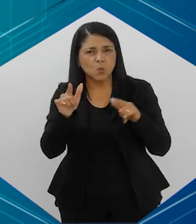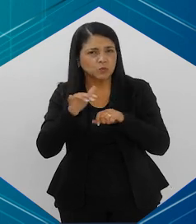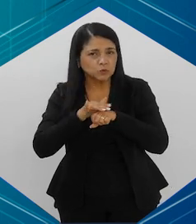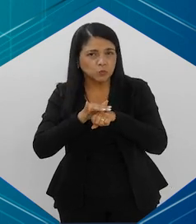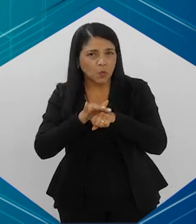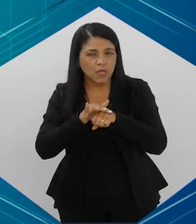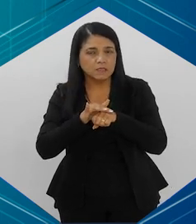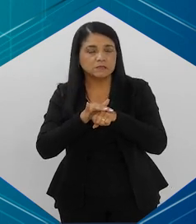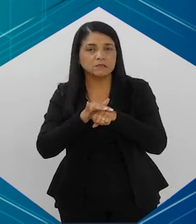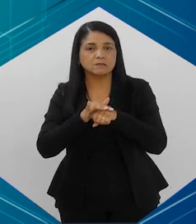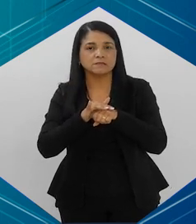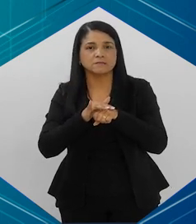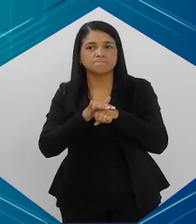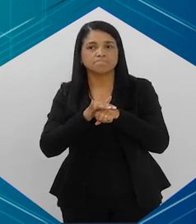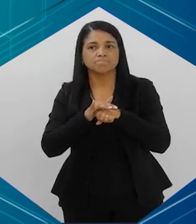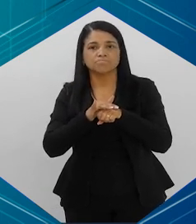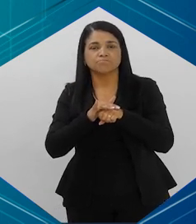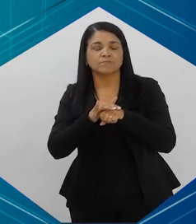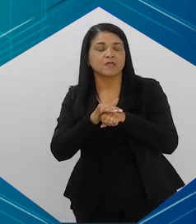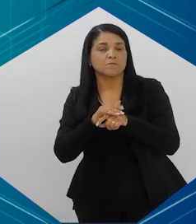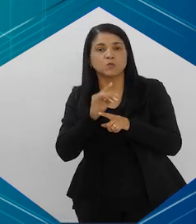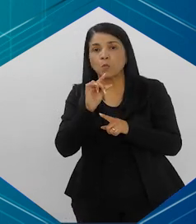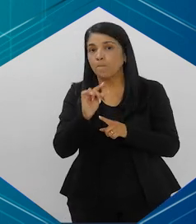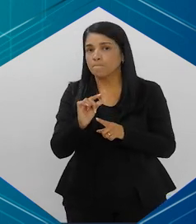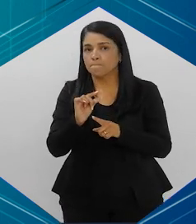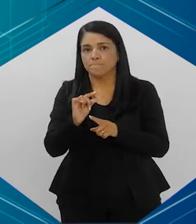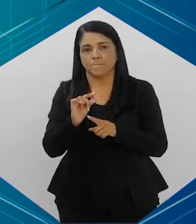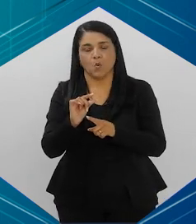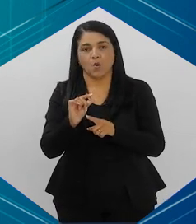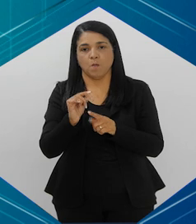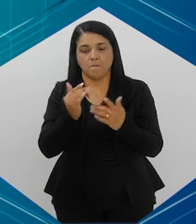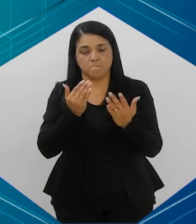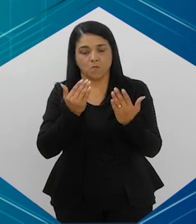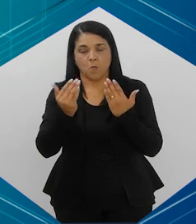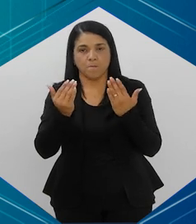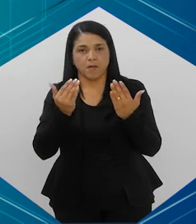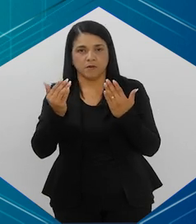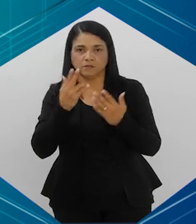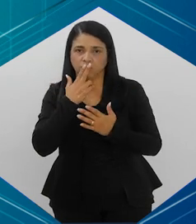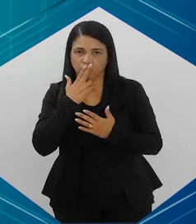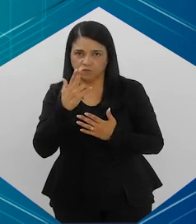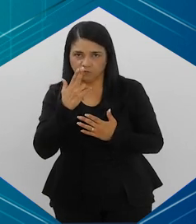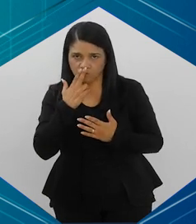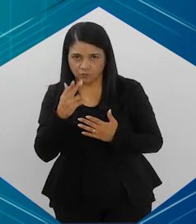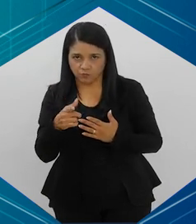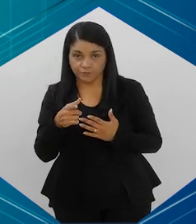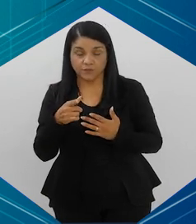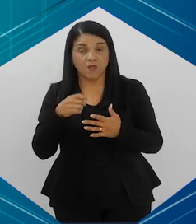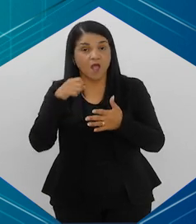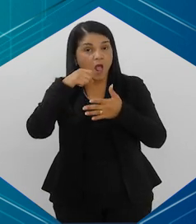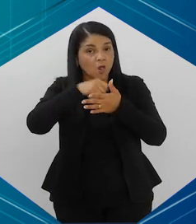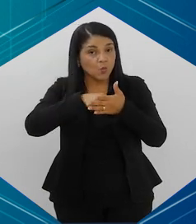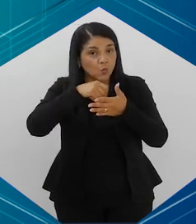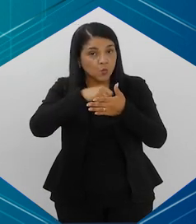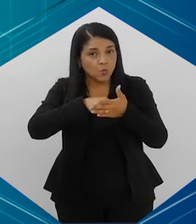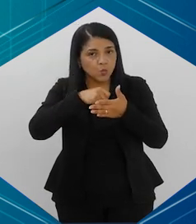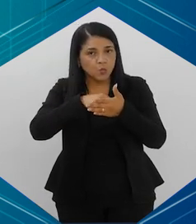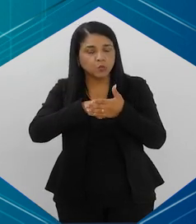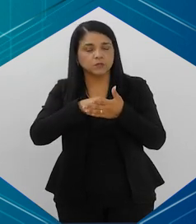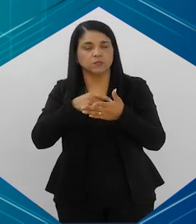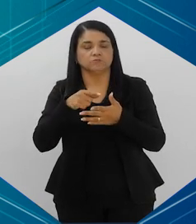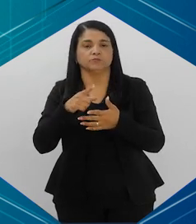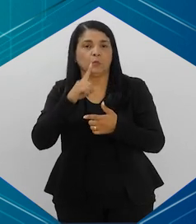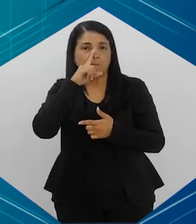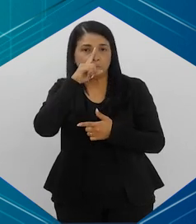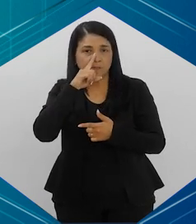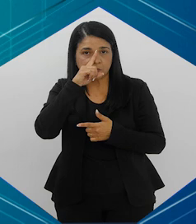muito residuais, muito marginais, perto do tamanho que é o tabagismo. Então, essa luta contra o risco que é